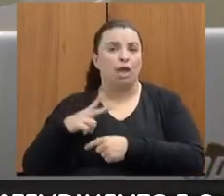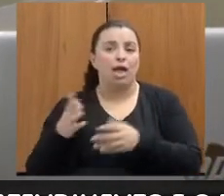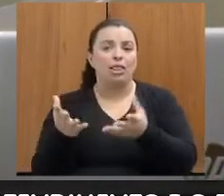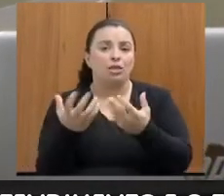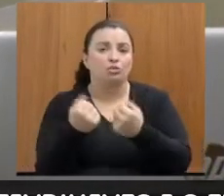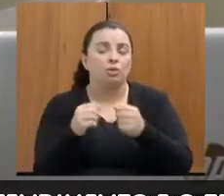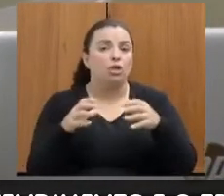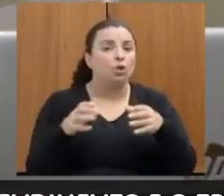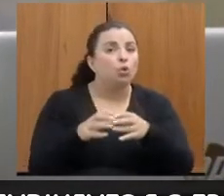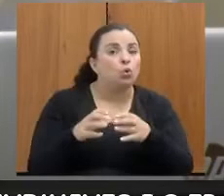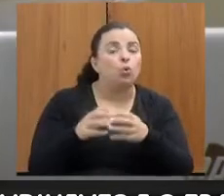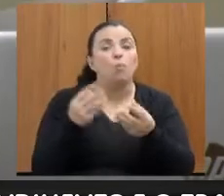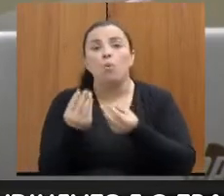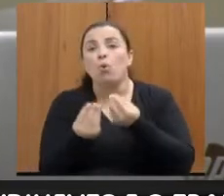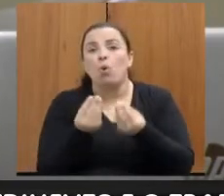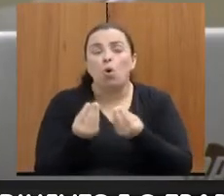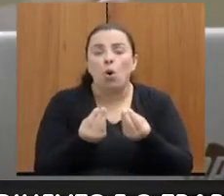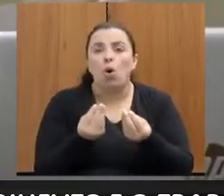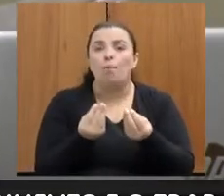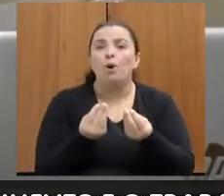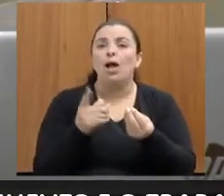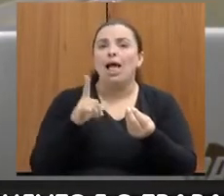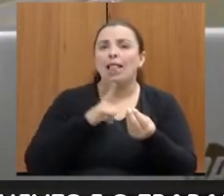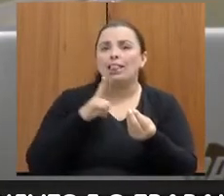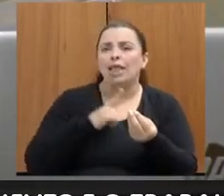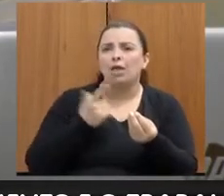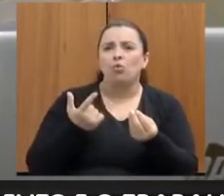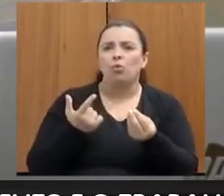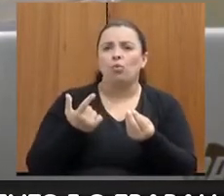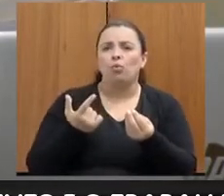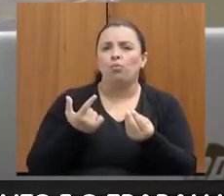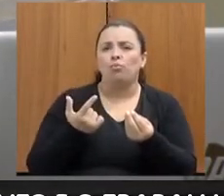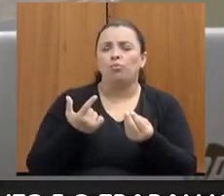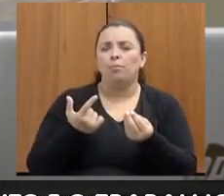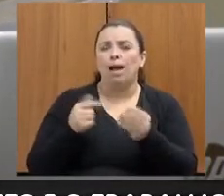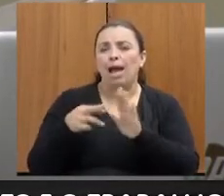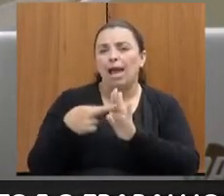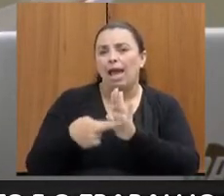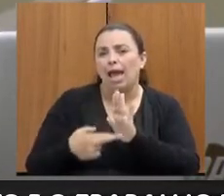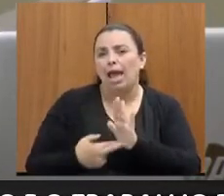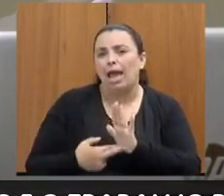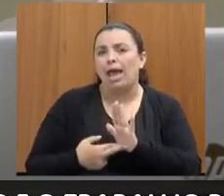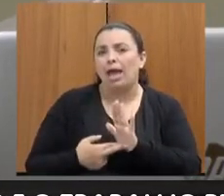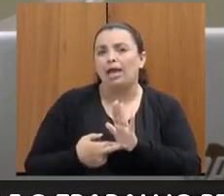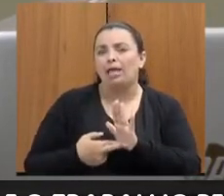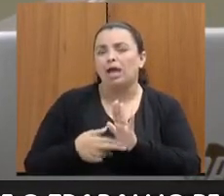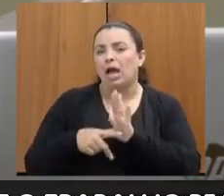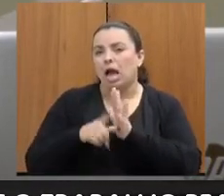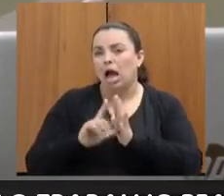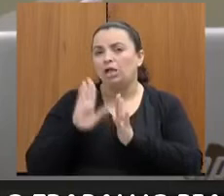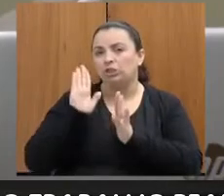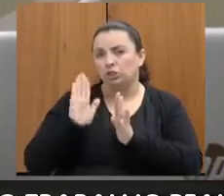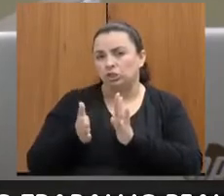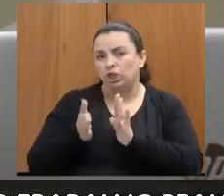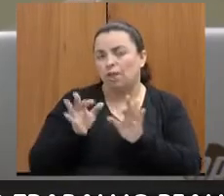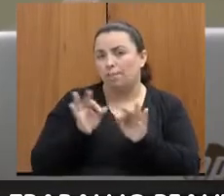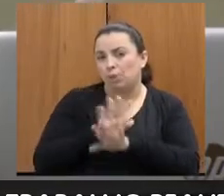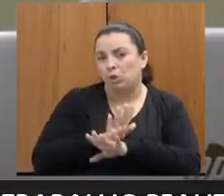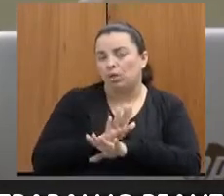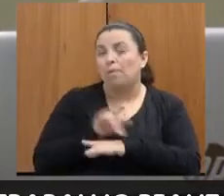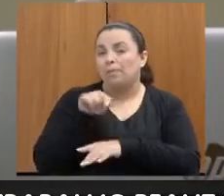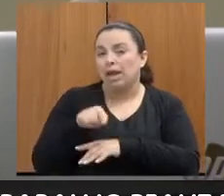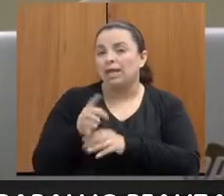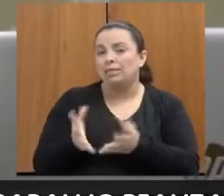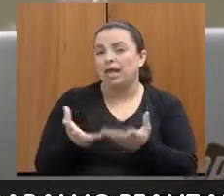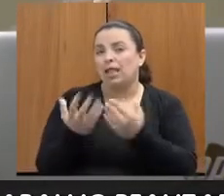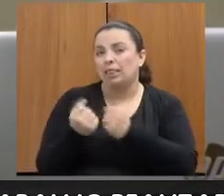exemplo. Se há um fluxo ou um protocolo pré-determinado para esse atendimento nas DEANs. Se tem